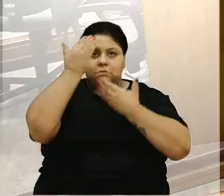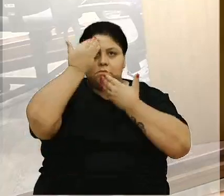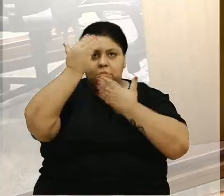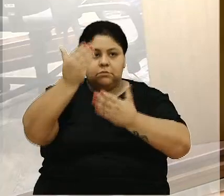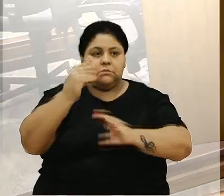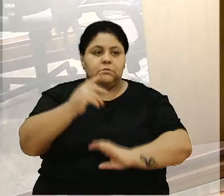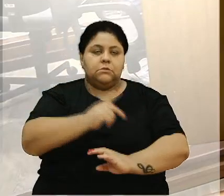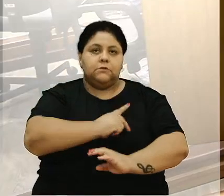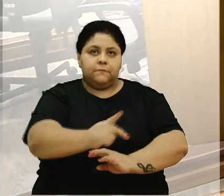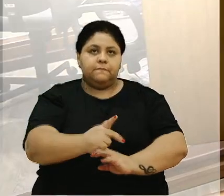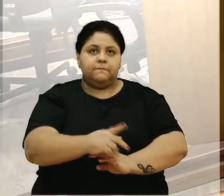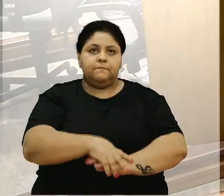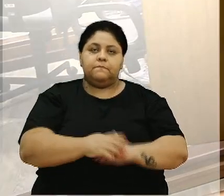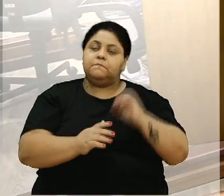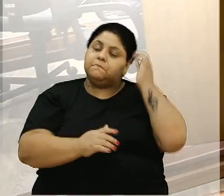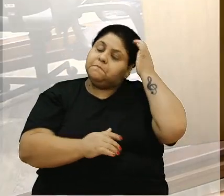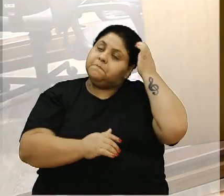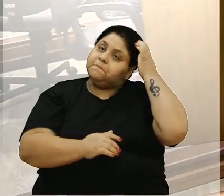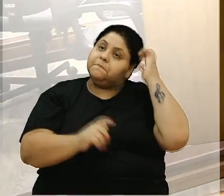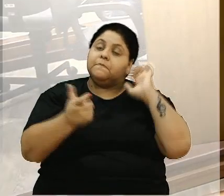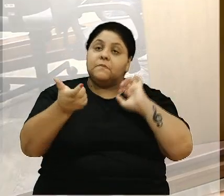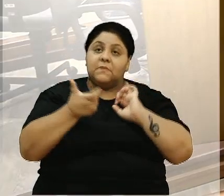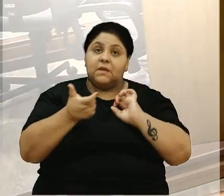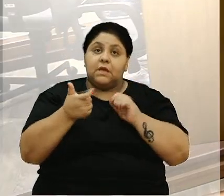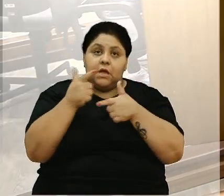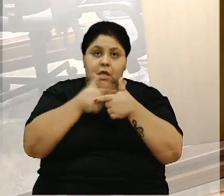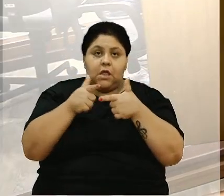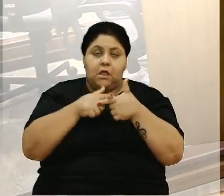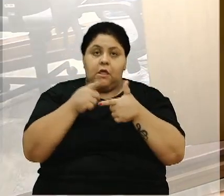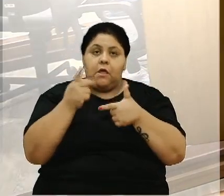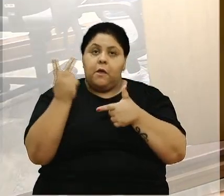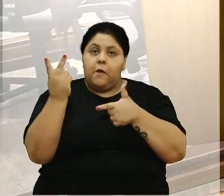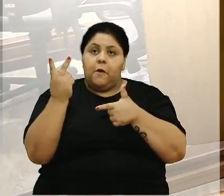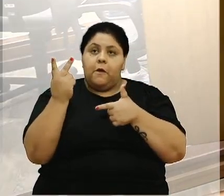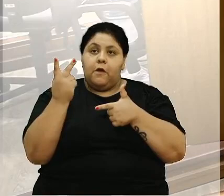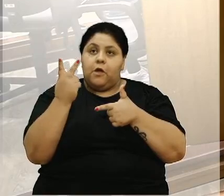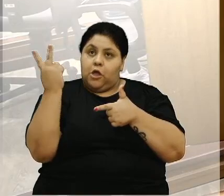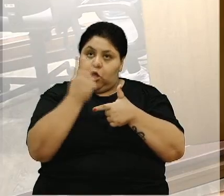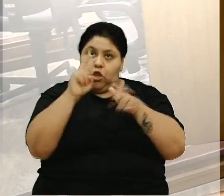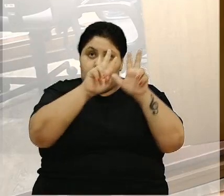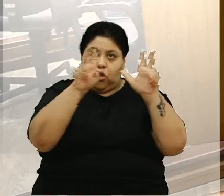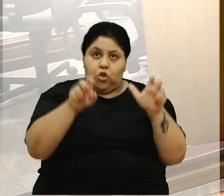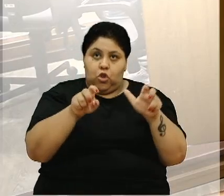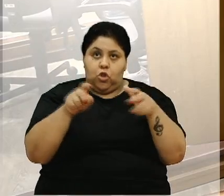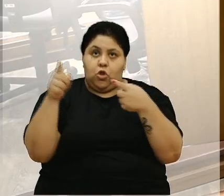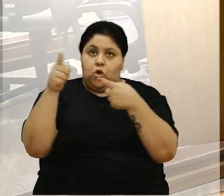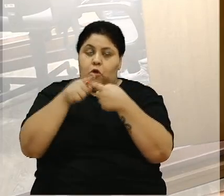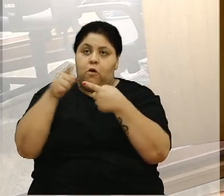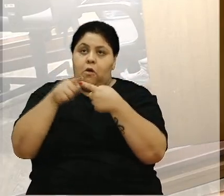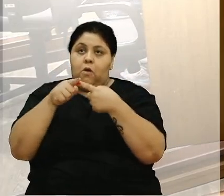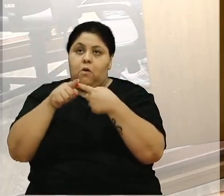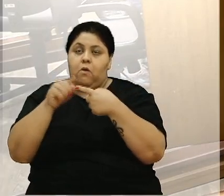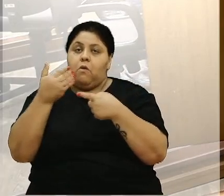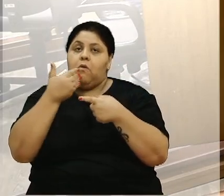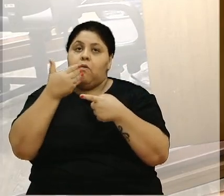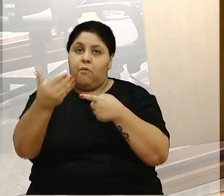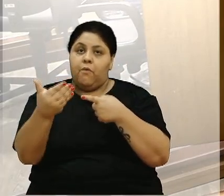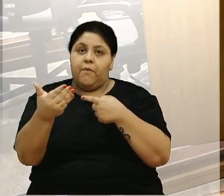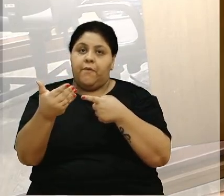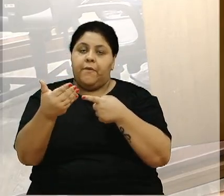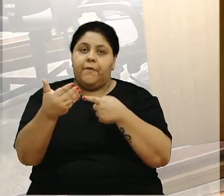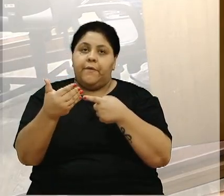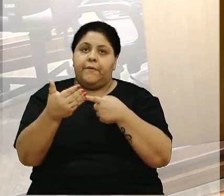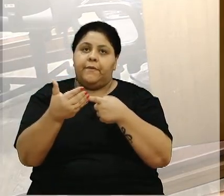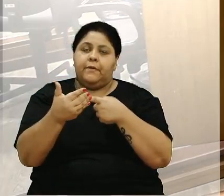O presidente Bressan, quero dividir meu tempo aqui em duas questões. Primeiro, uma solicitação que o pessoal dos